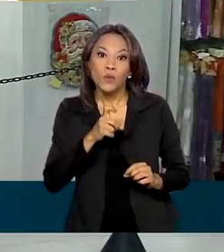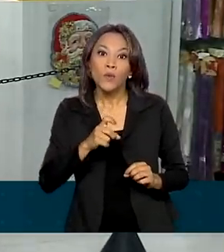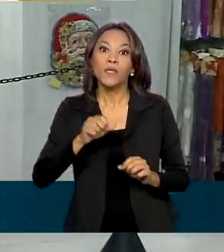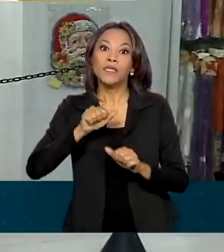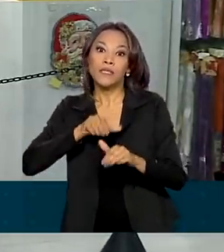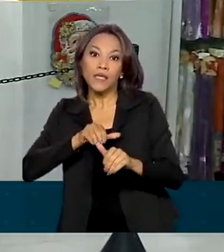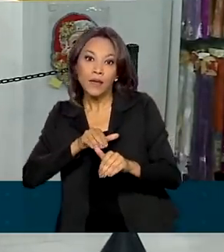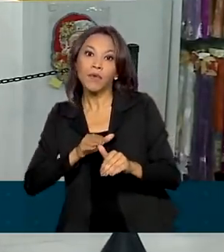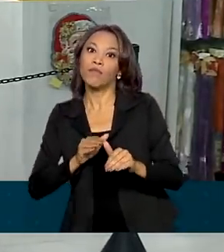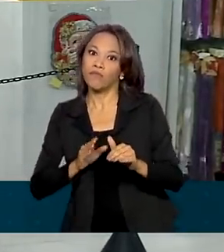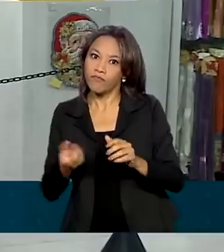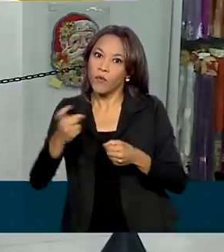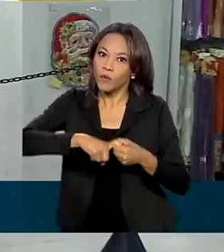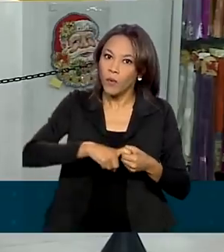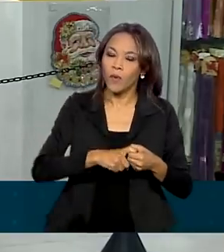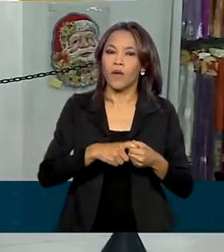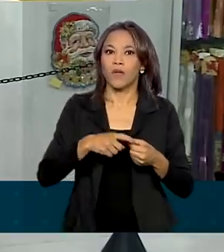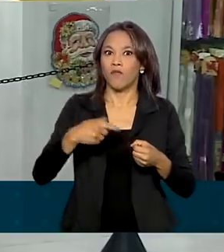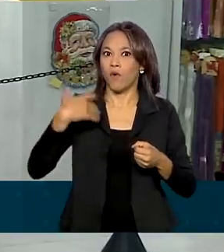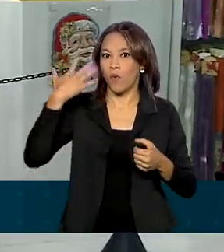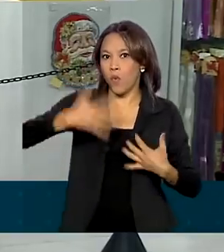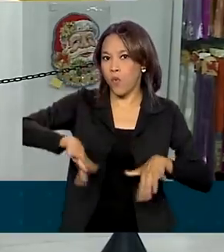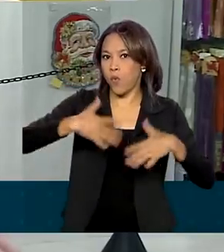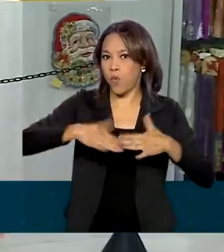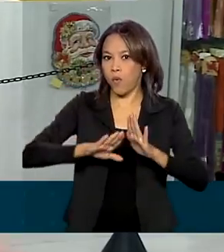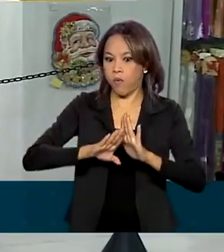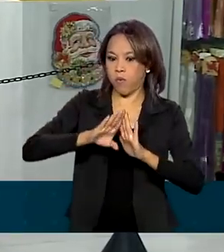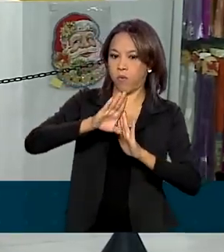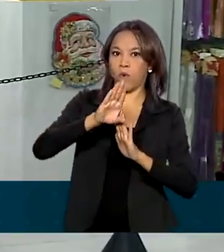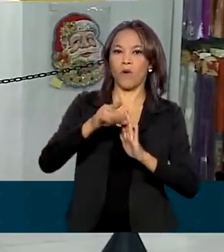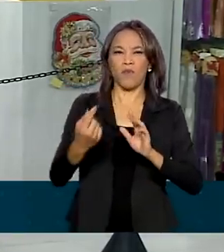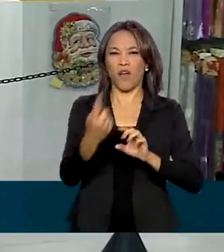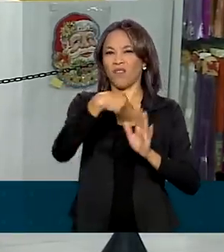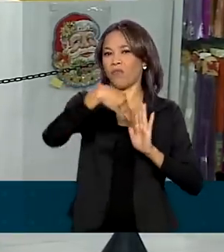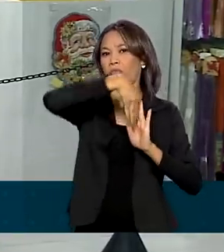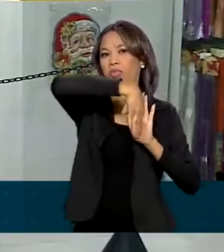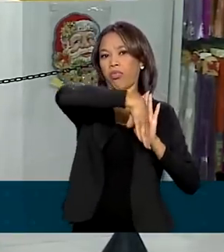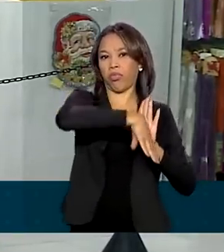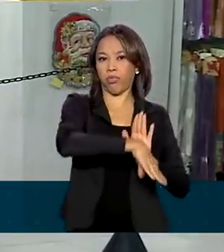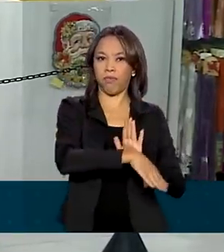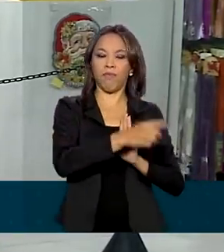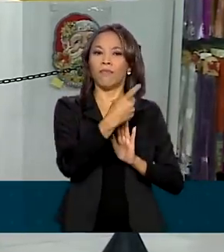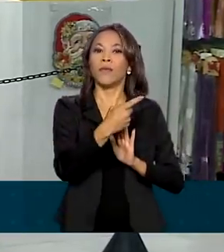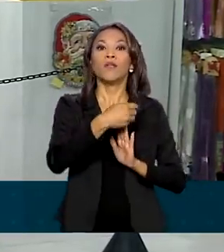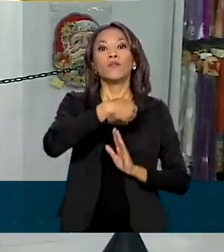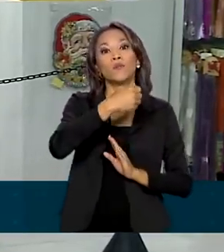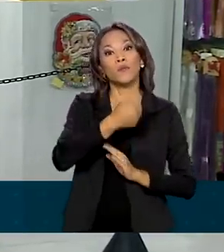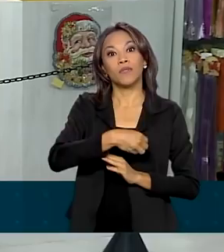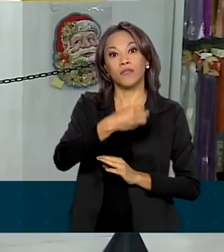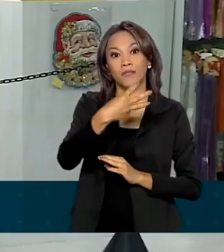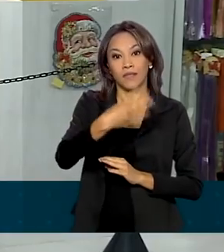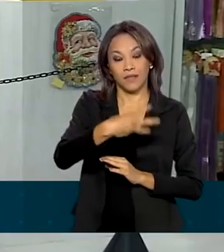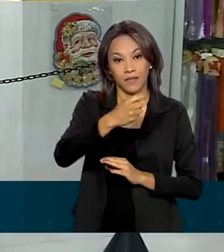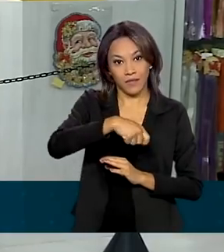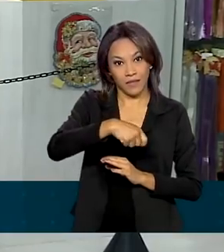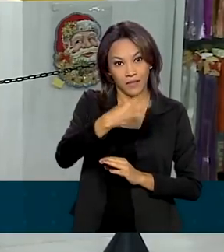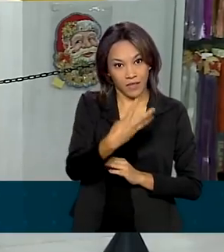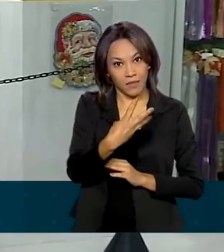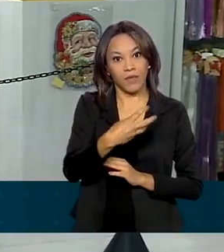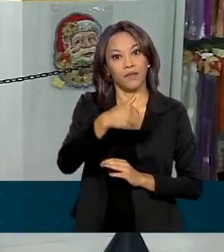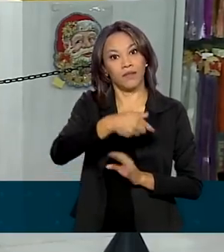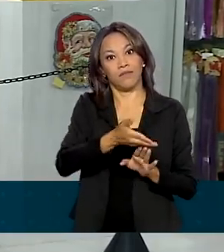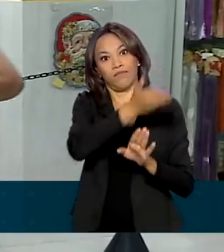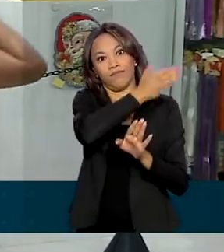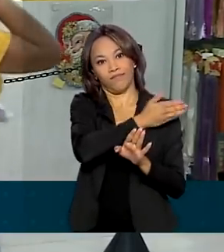e registrou a maior alta da história, depois da queda recorde que tinha acontecido no segundo trimestre do ano, provocada